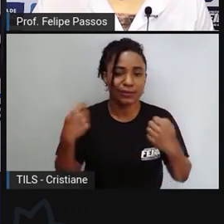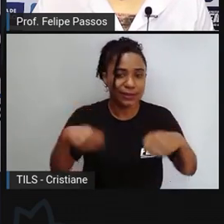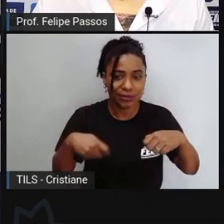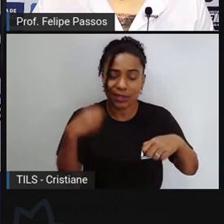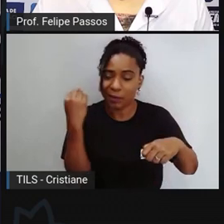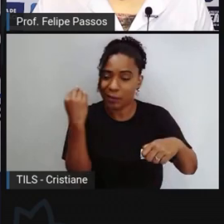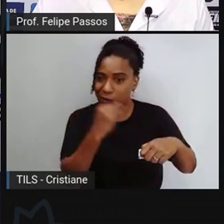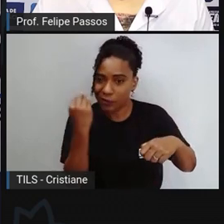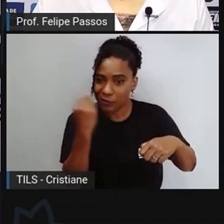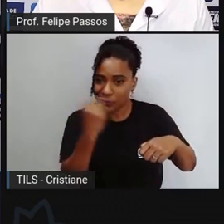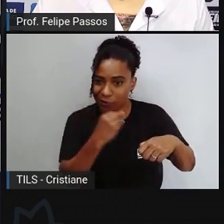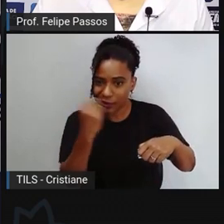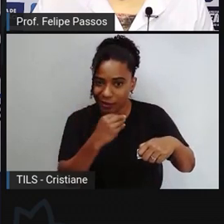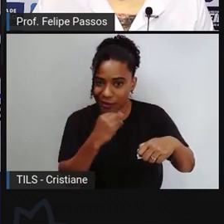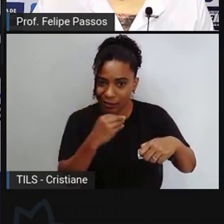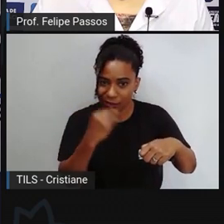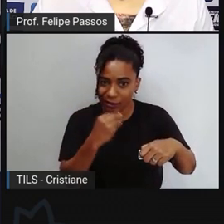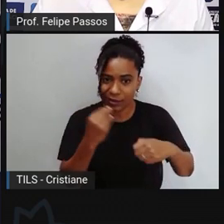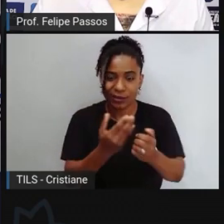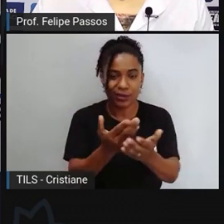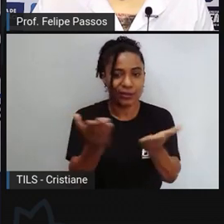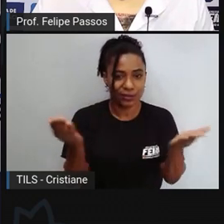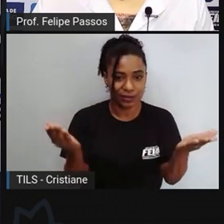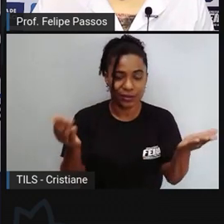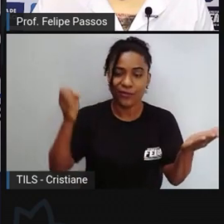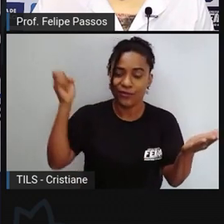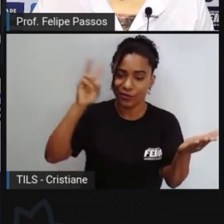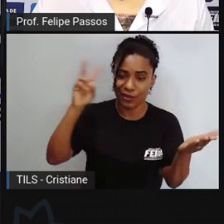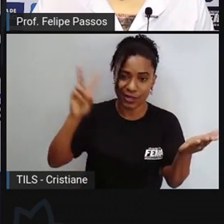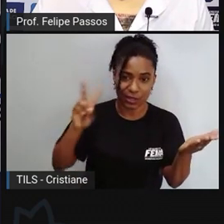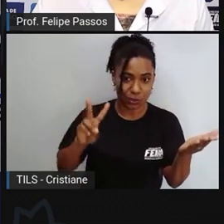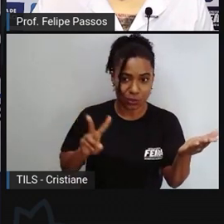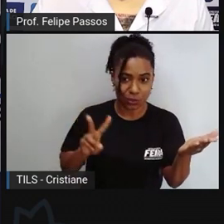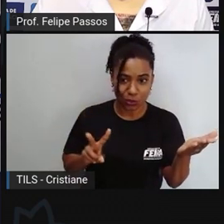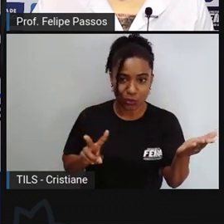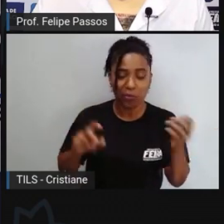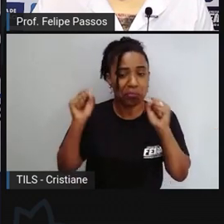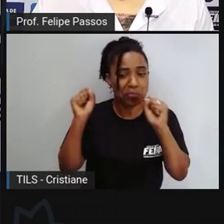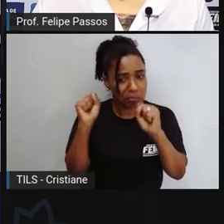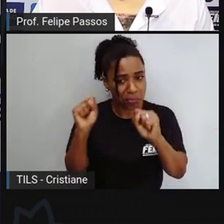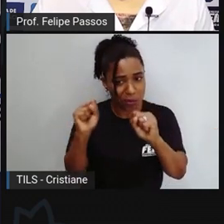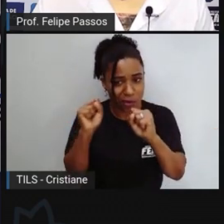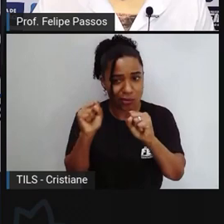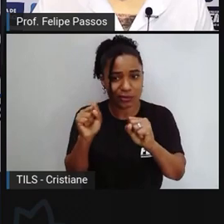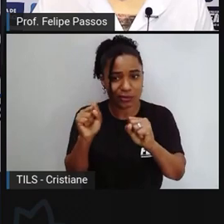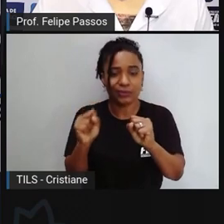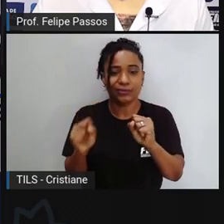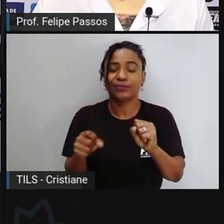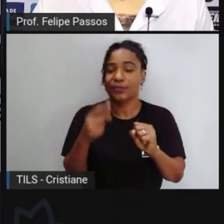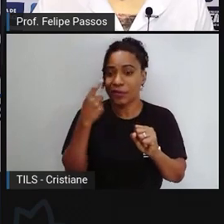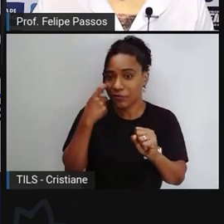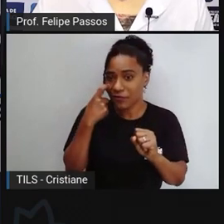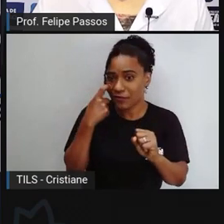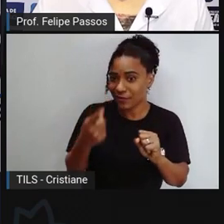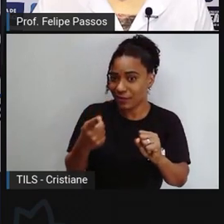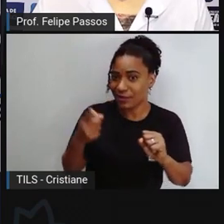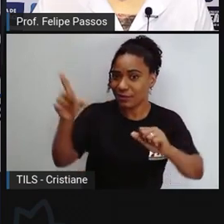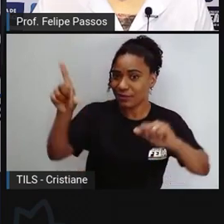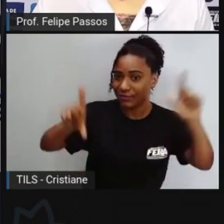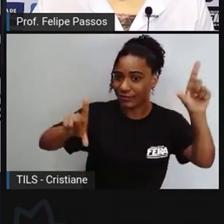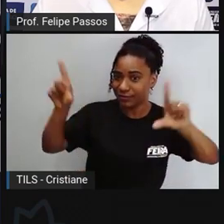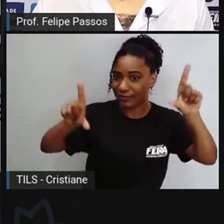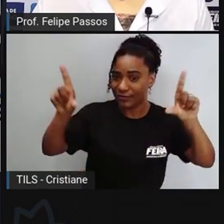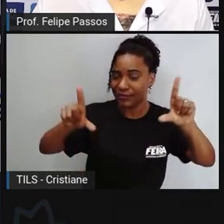se os senhores vereadores tiverem acesso a esse vídeo e eles